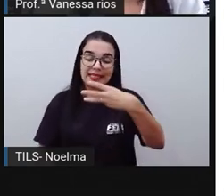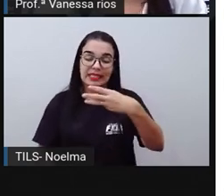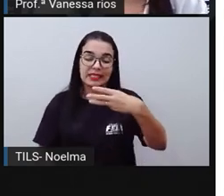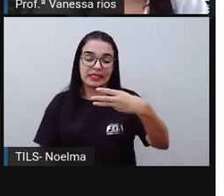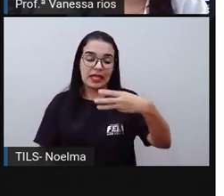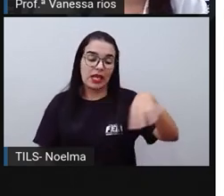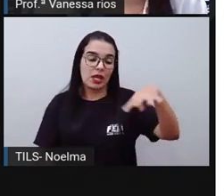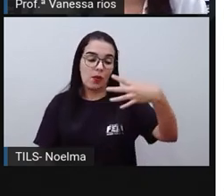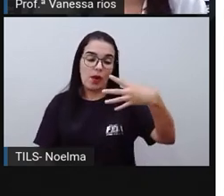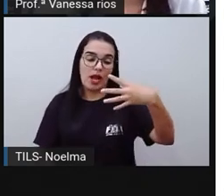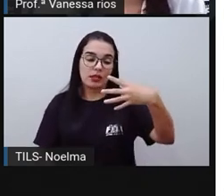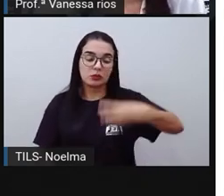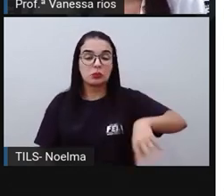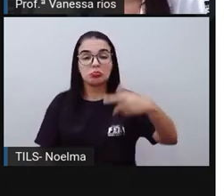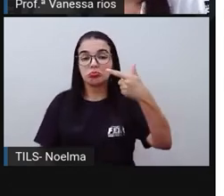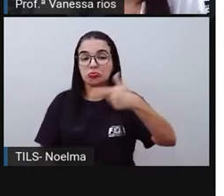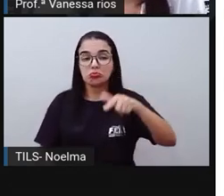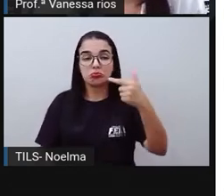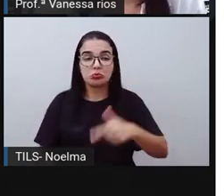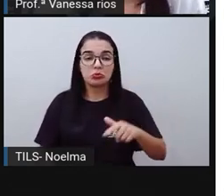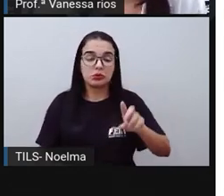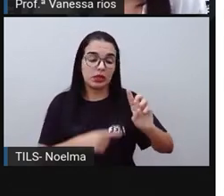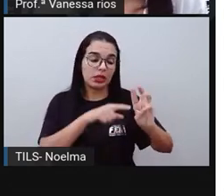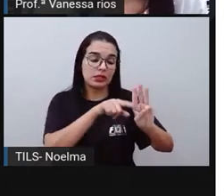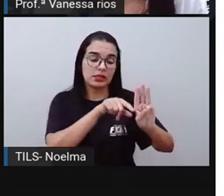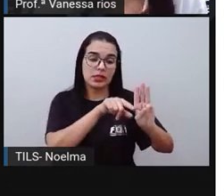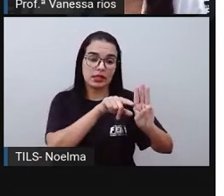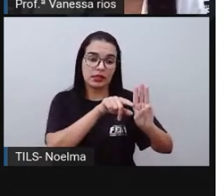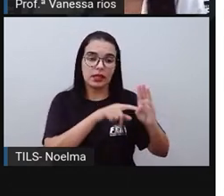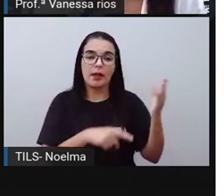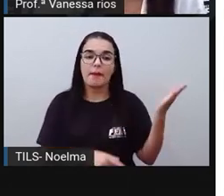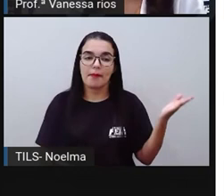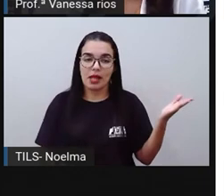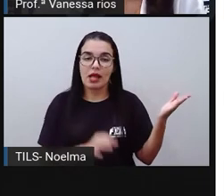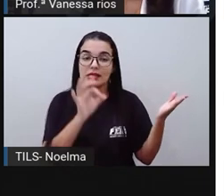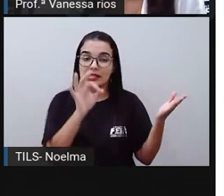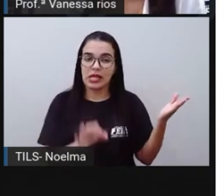representando aí a centena. Mas fica organizado dessa forma.